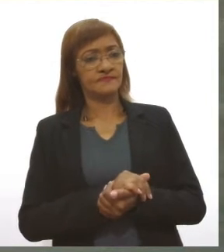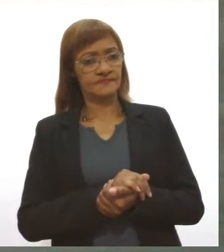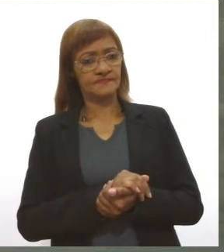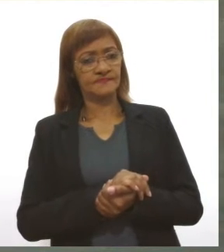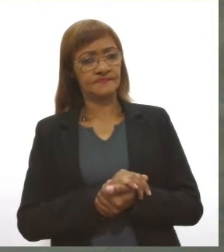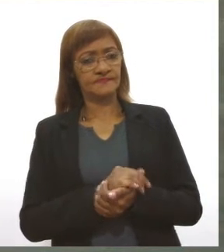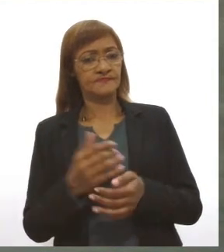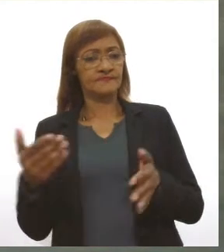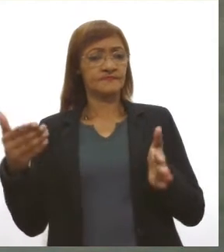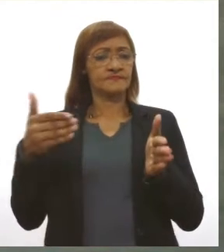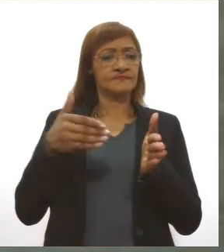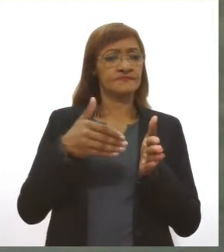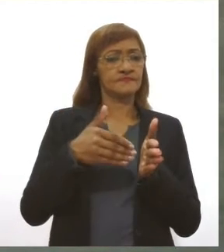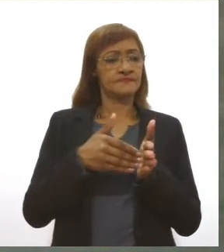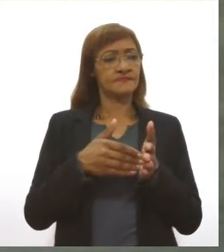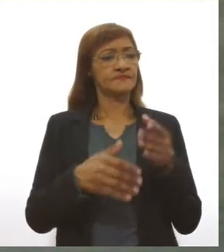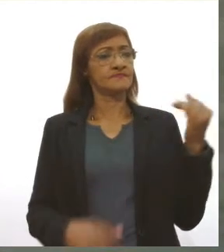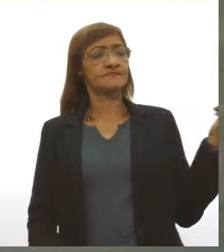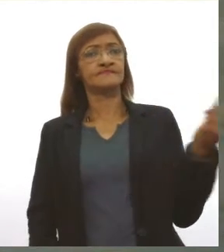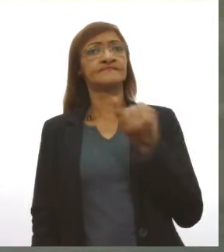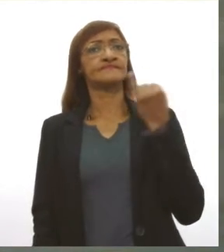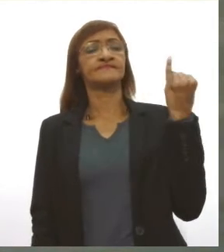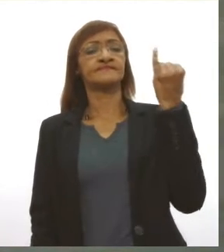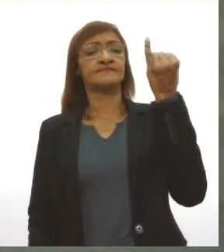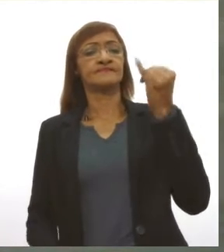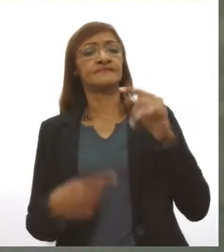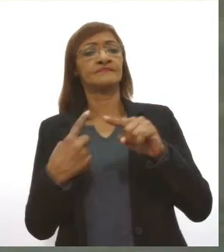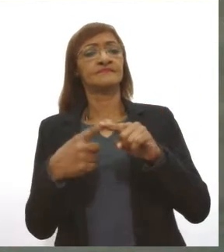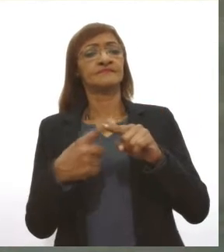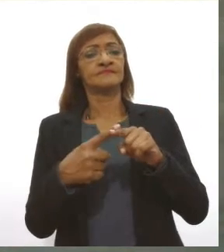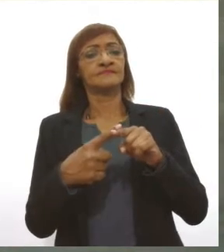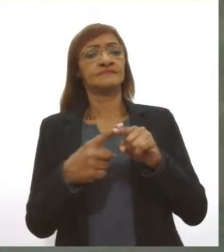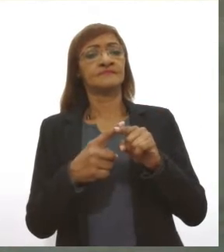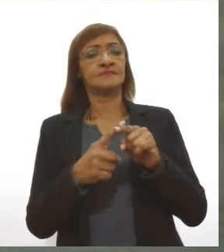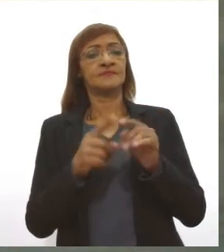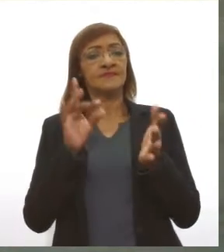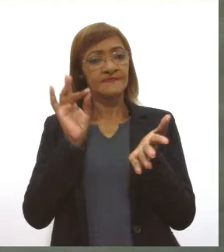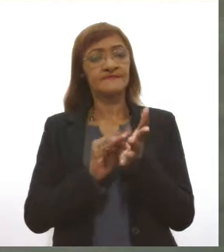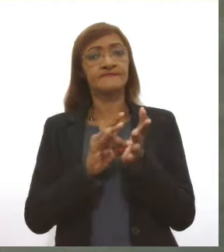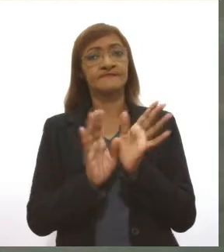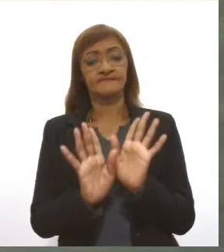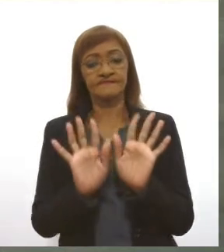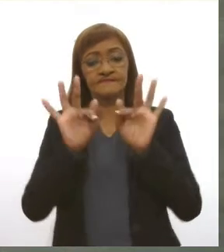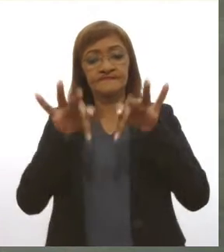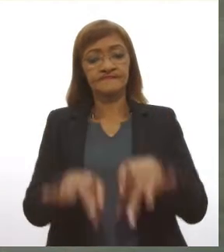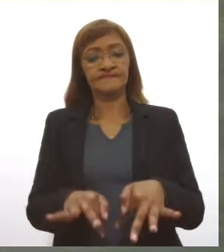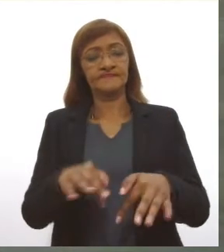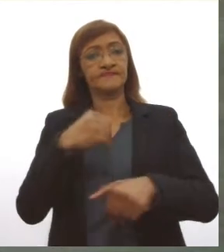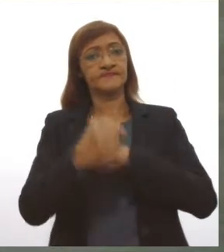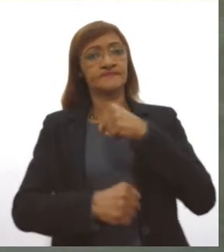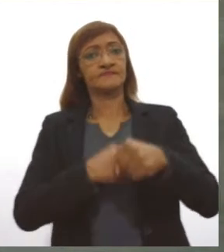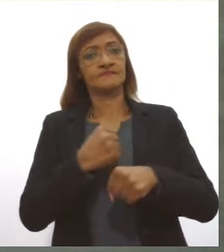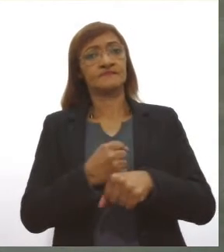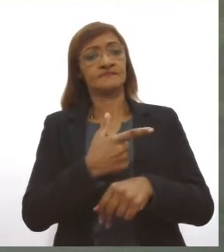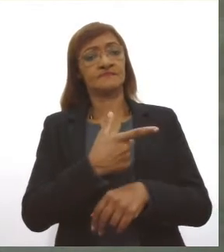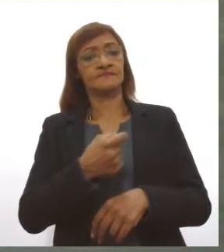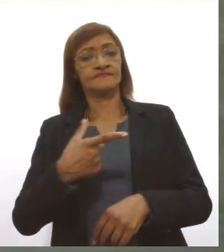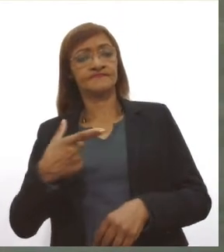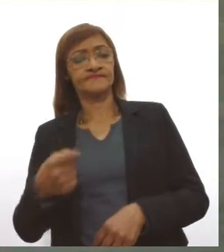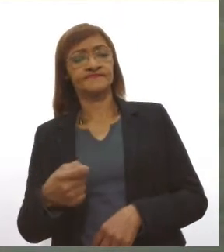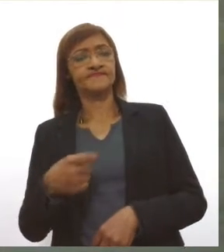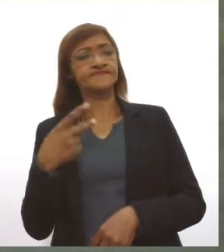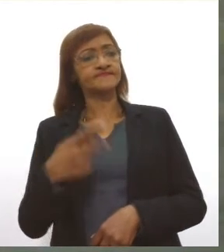votação é importante por isso, né, porque ela fecha realmente o ciclo do ano de 2020, desse ano que a gente teve,